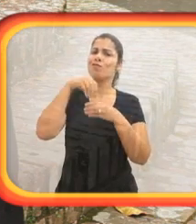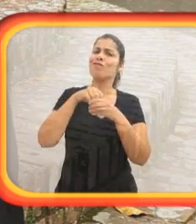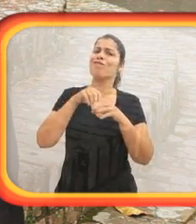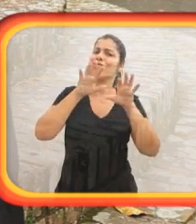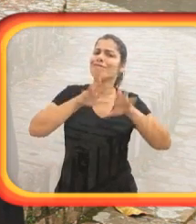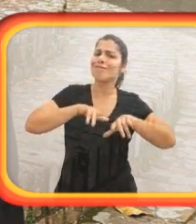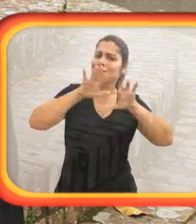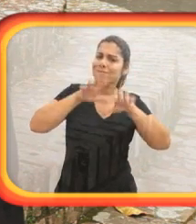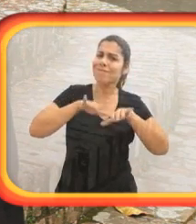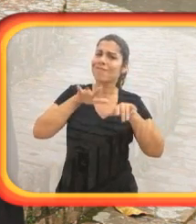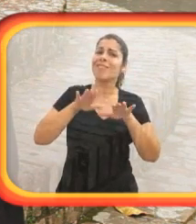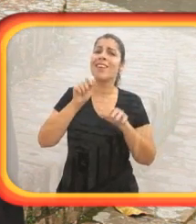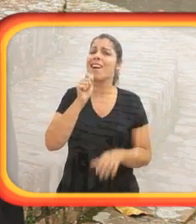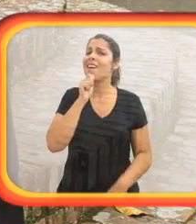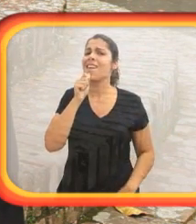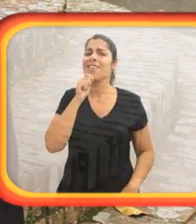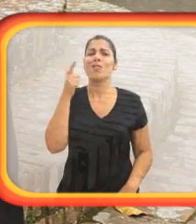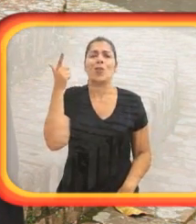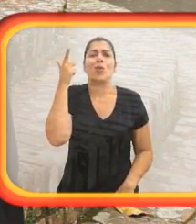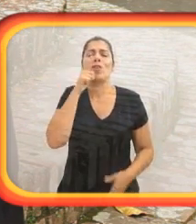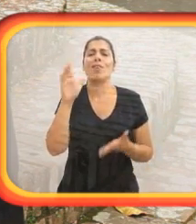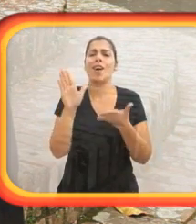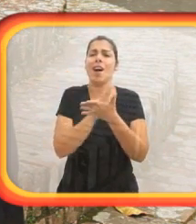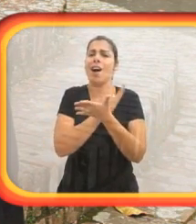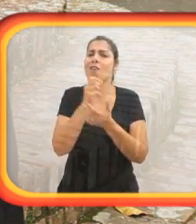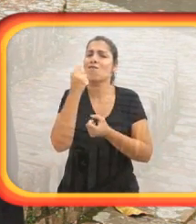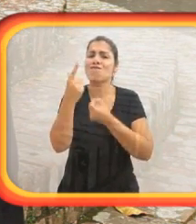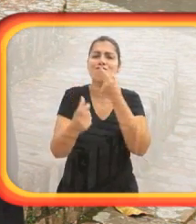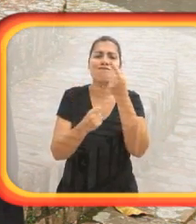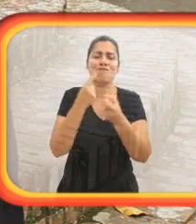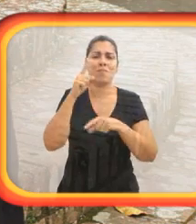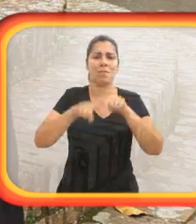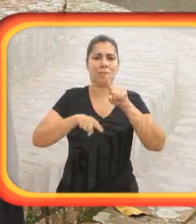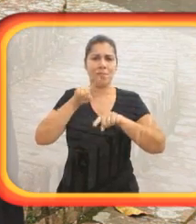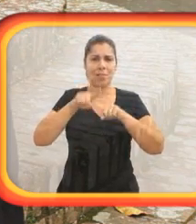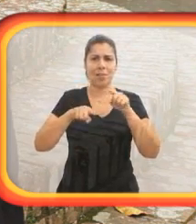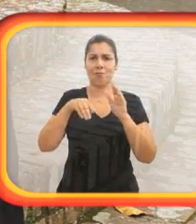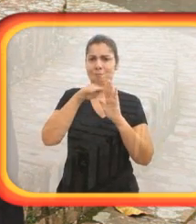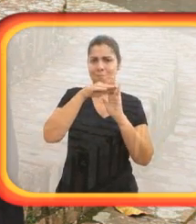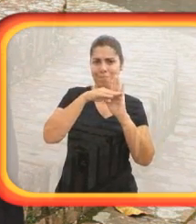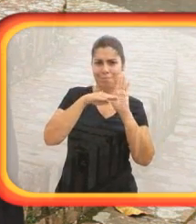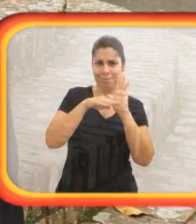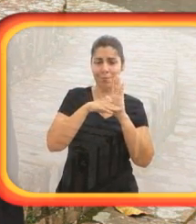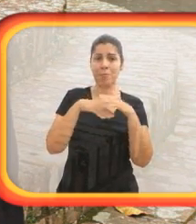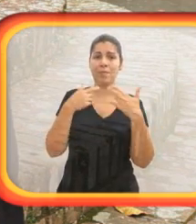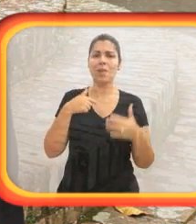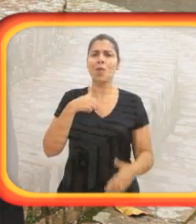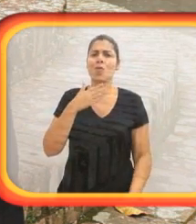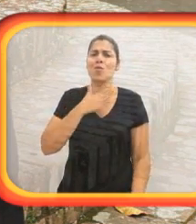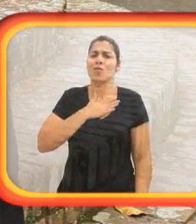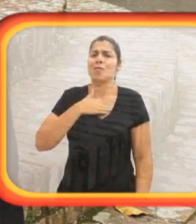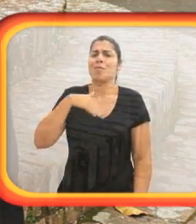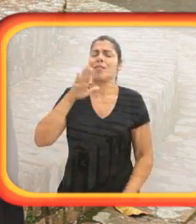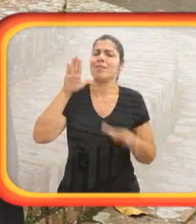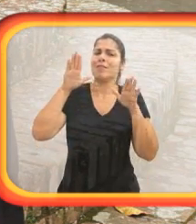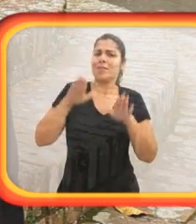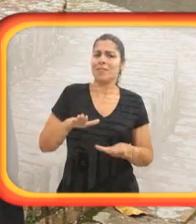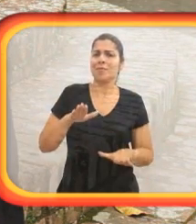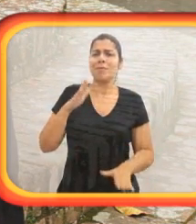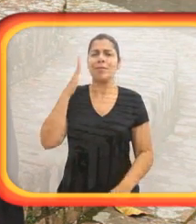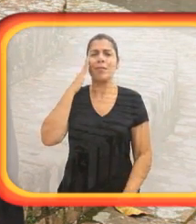que eu tinha que ficar mais por causa da minha monografia que estou fazendo. E ainda não consegui alguns